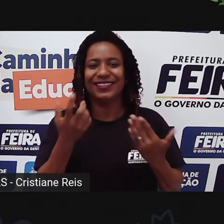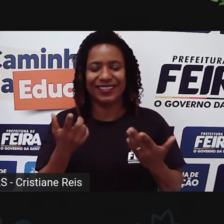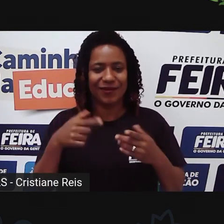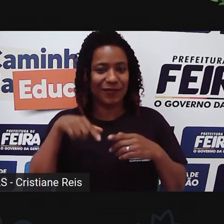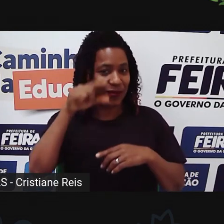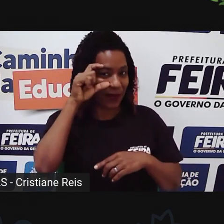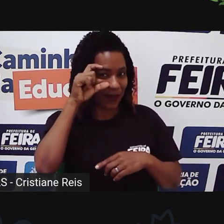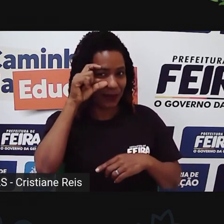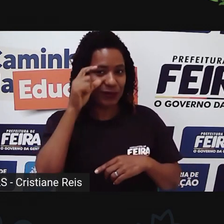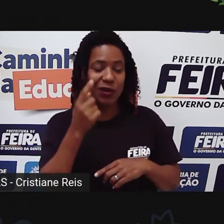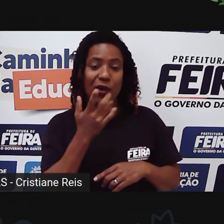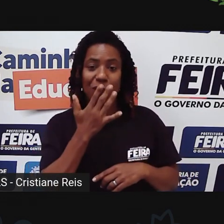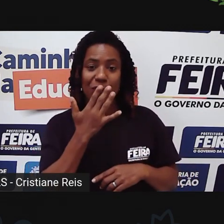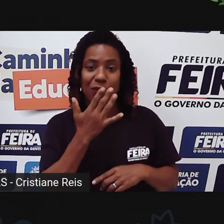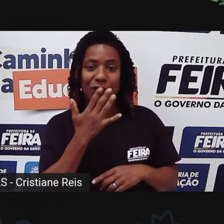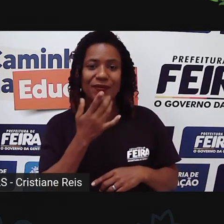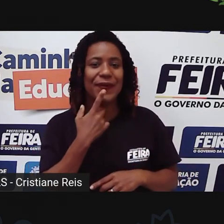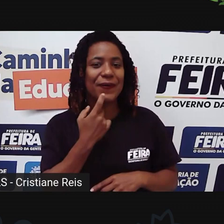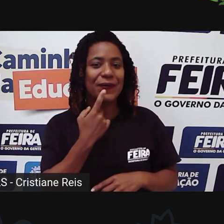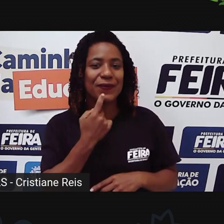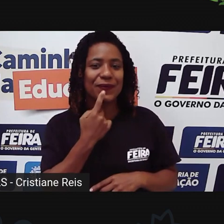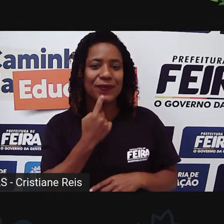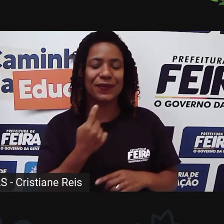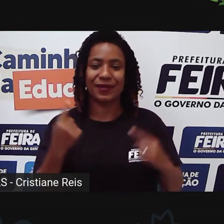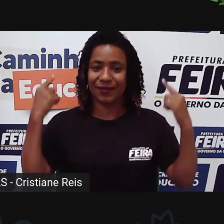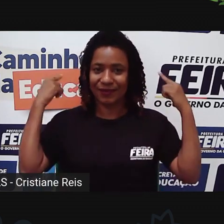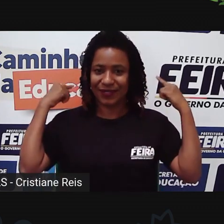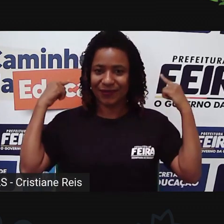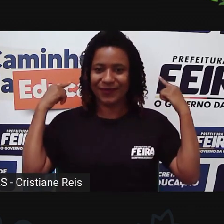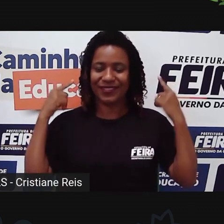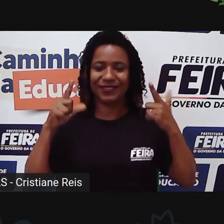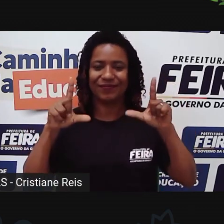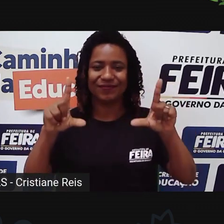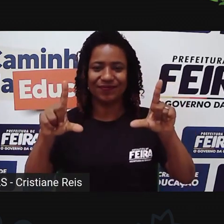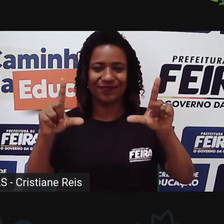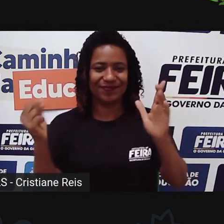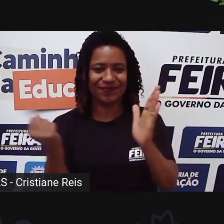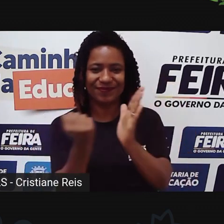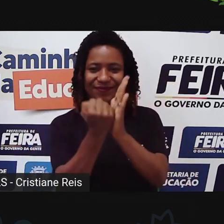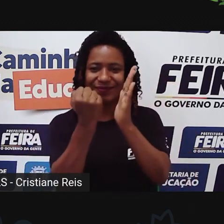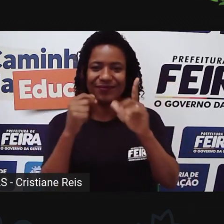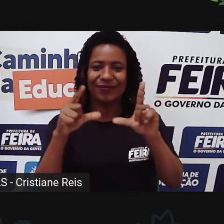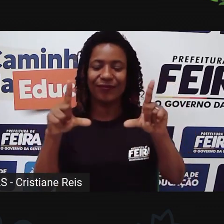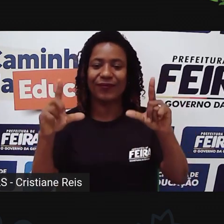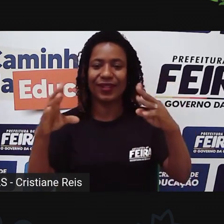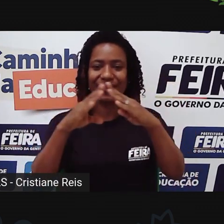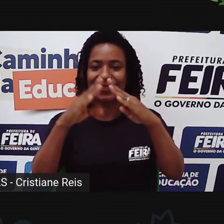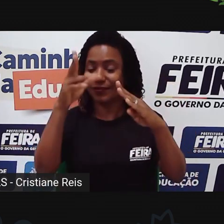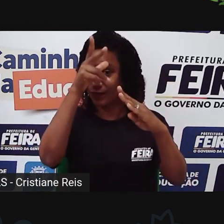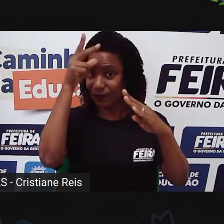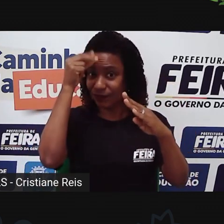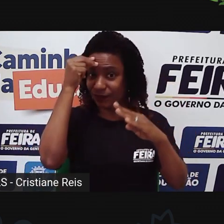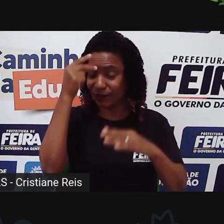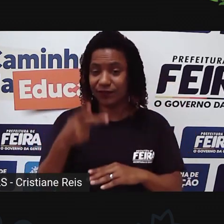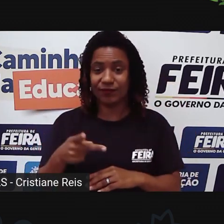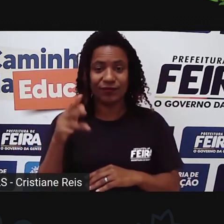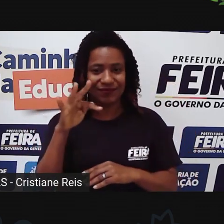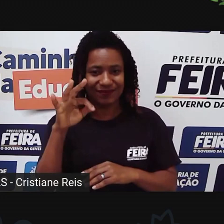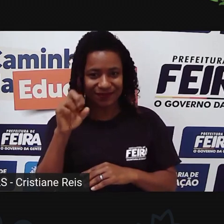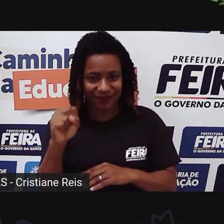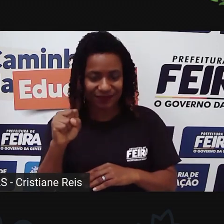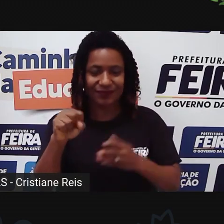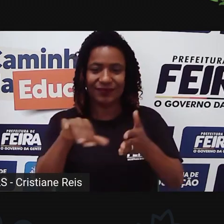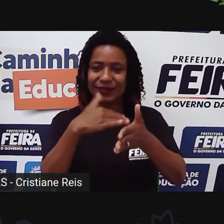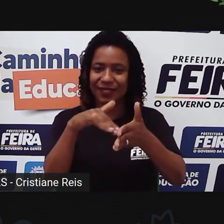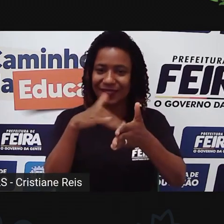vermelho. Atrás de mim tem um painel com a logomarca da Prefeitura Municipal de Feira de Santana, da Secretaria